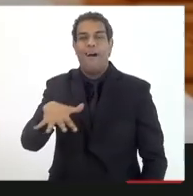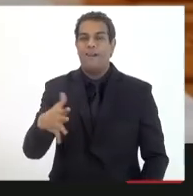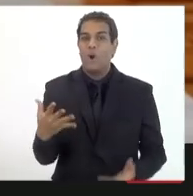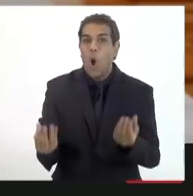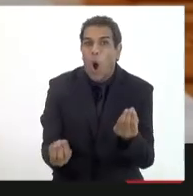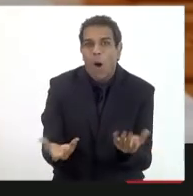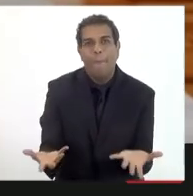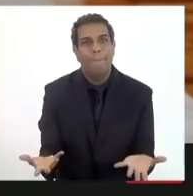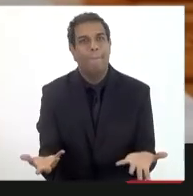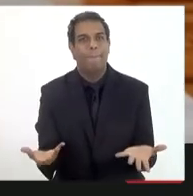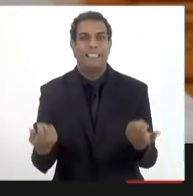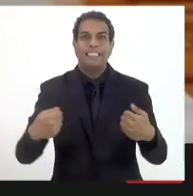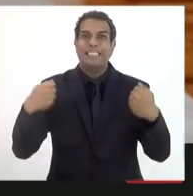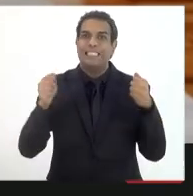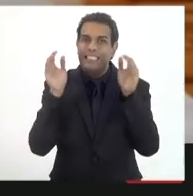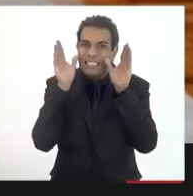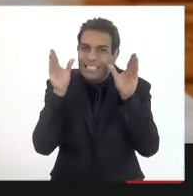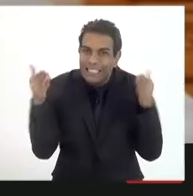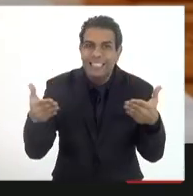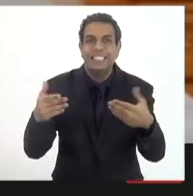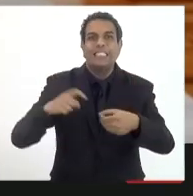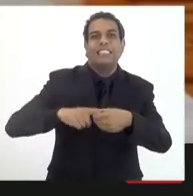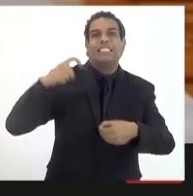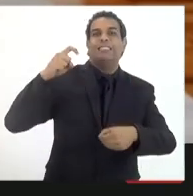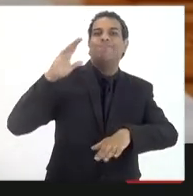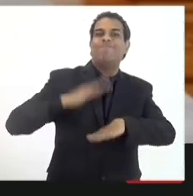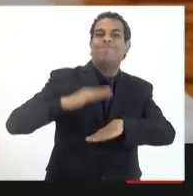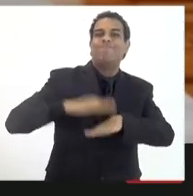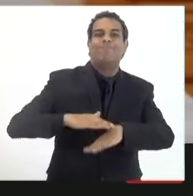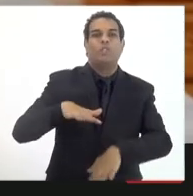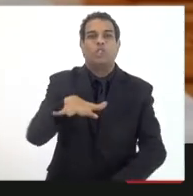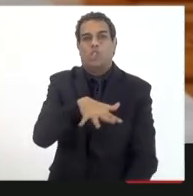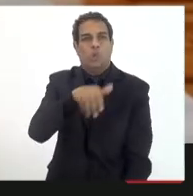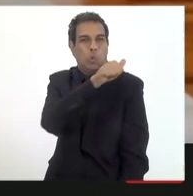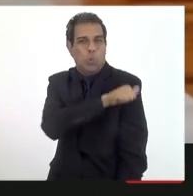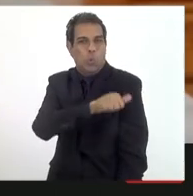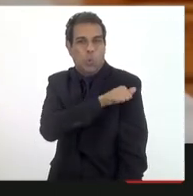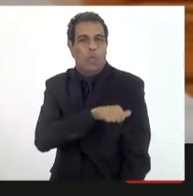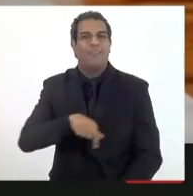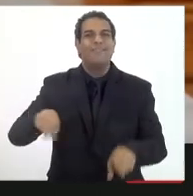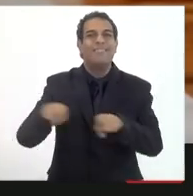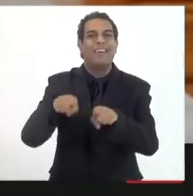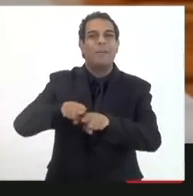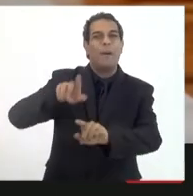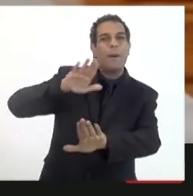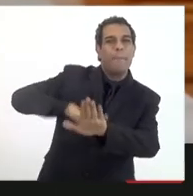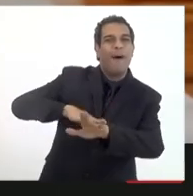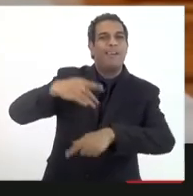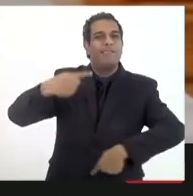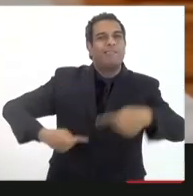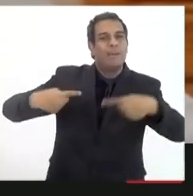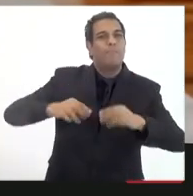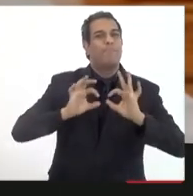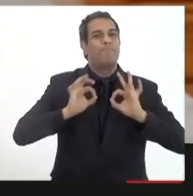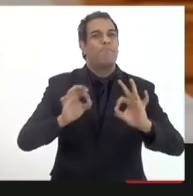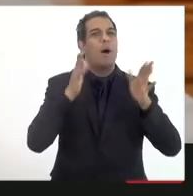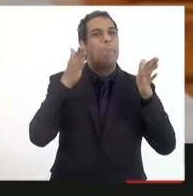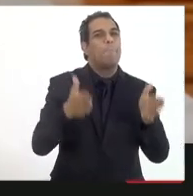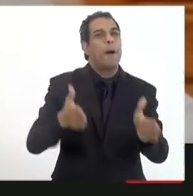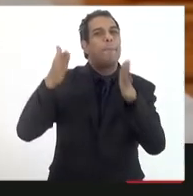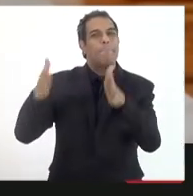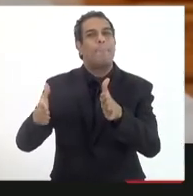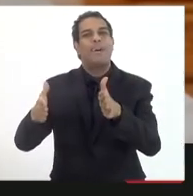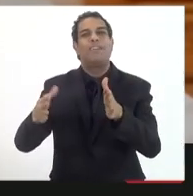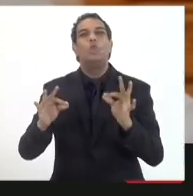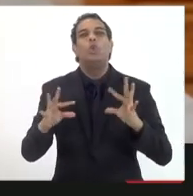então a gente precisa da autonomia mas precisa também estruturar um debate organizado um sistema regional